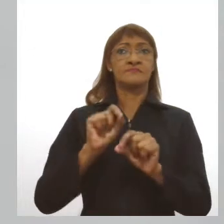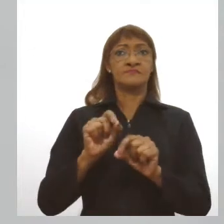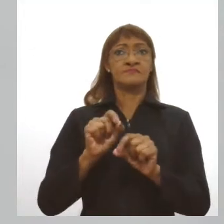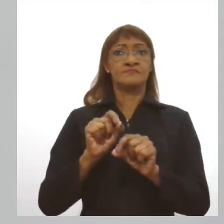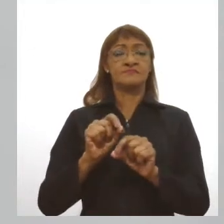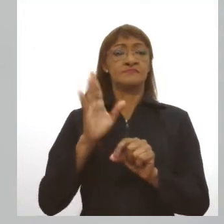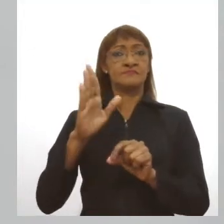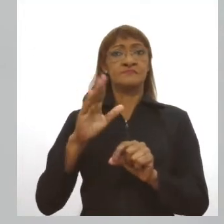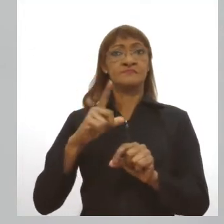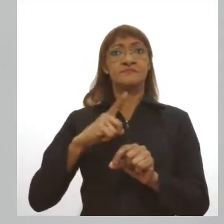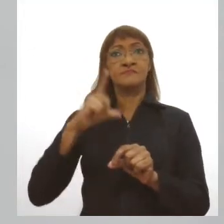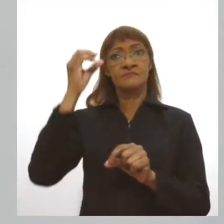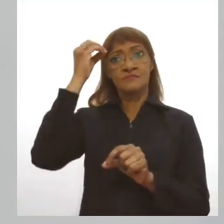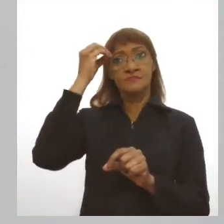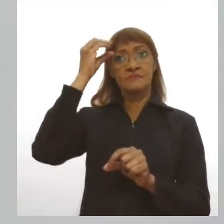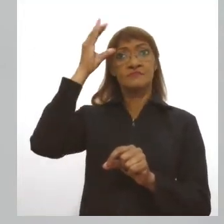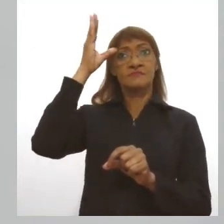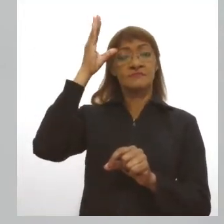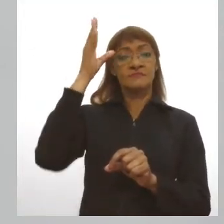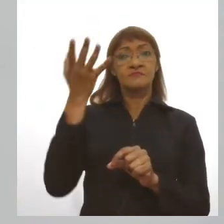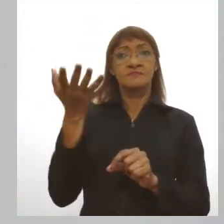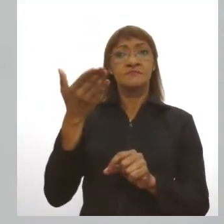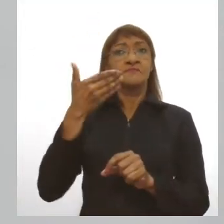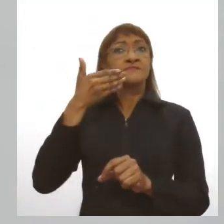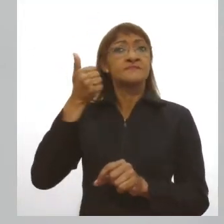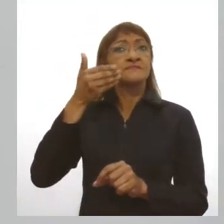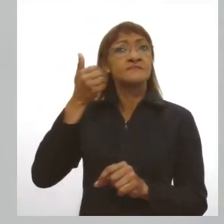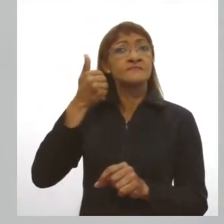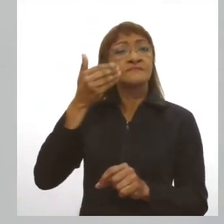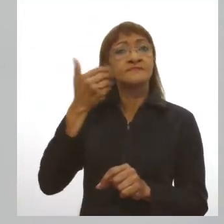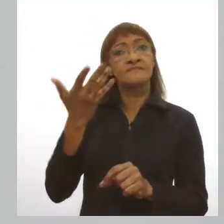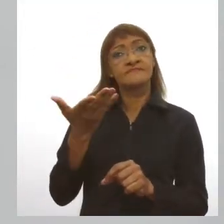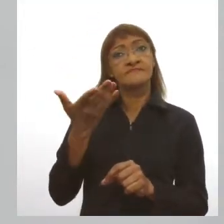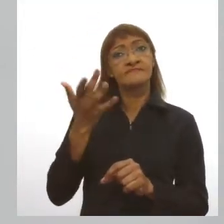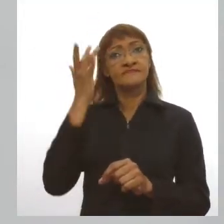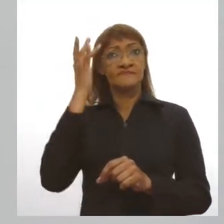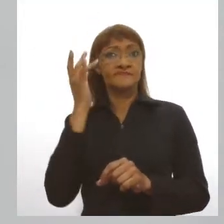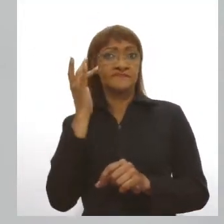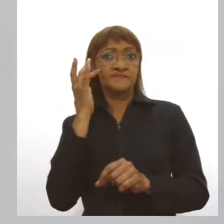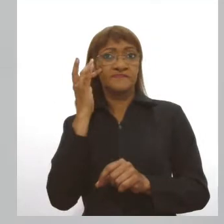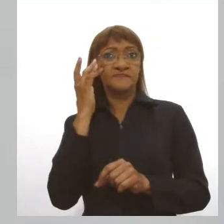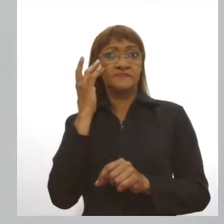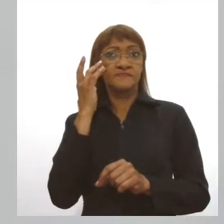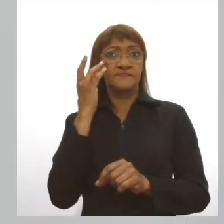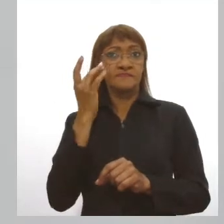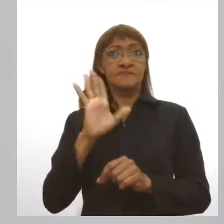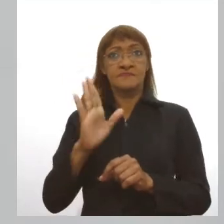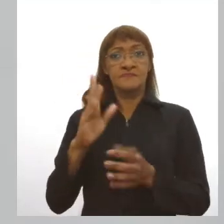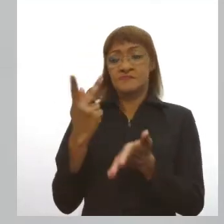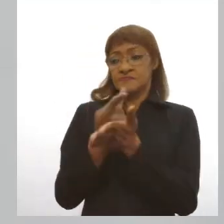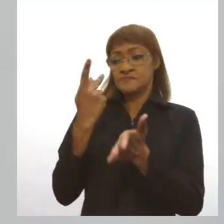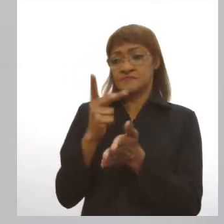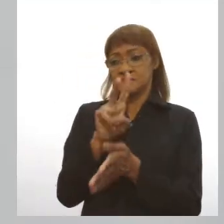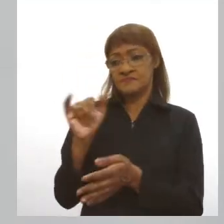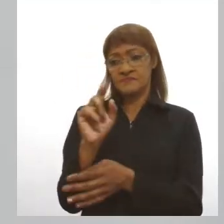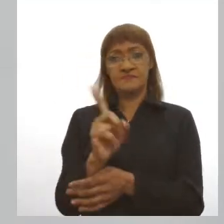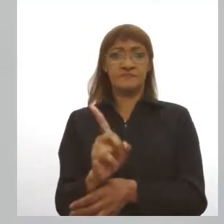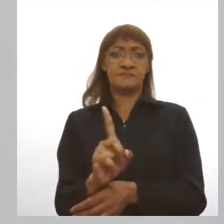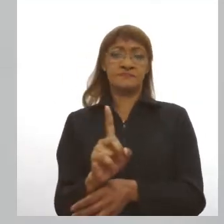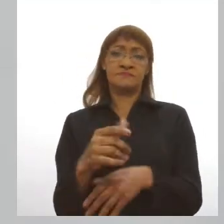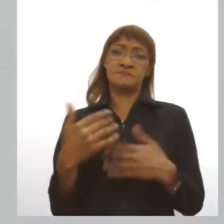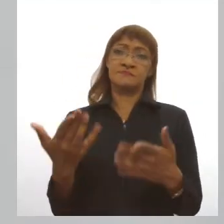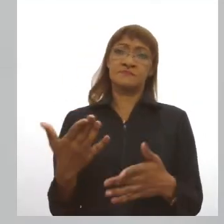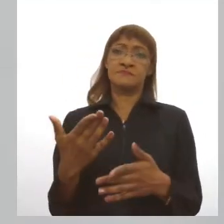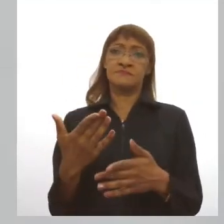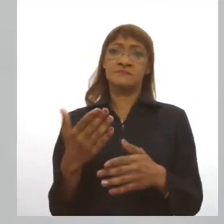através dos veículos de informação e achar que isso não vai acontecer ali próximo de você, que está acontecendo ali distante,